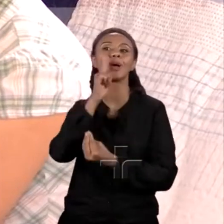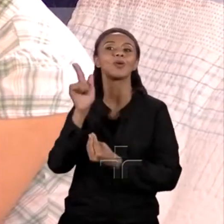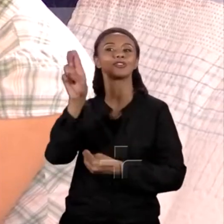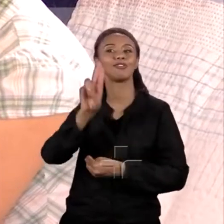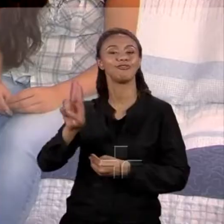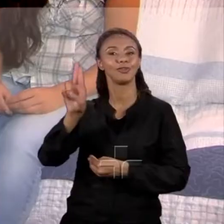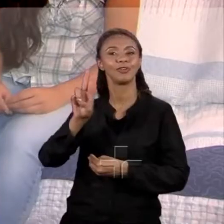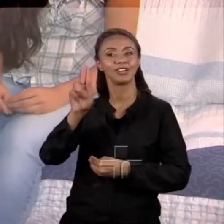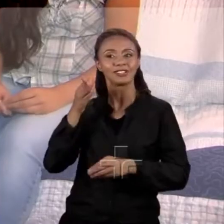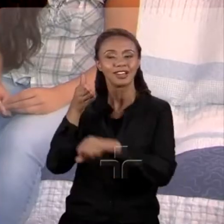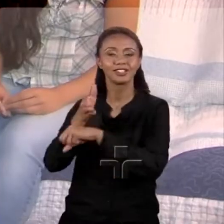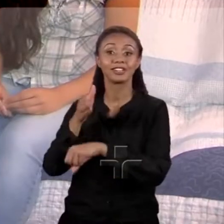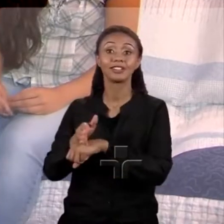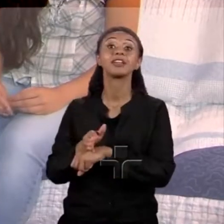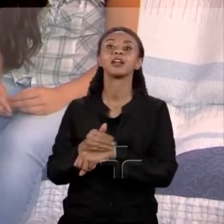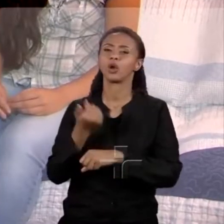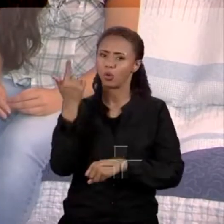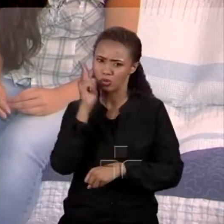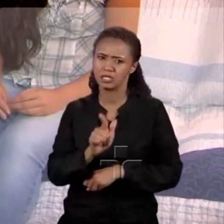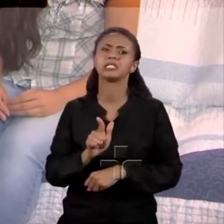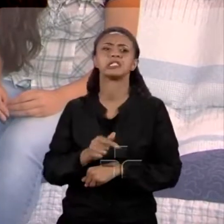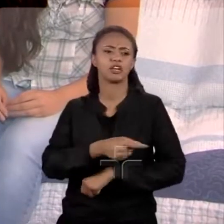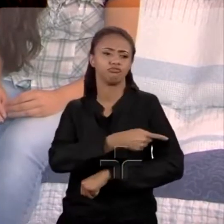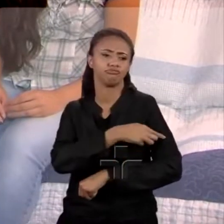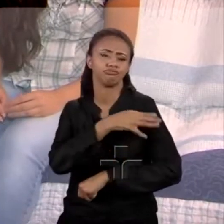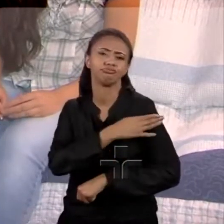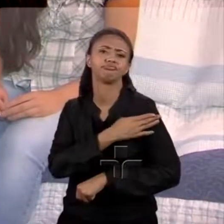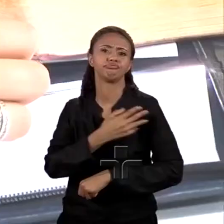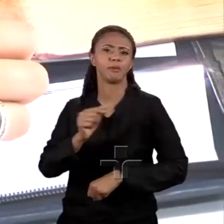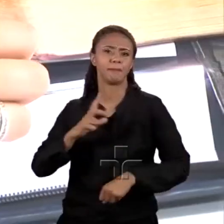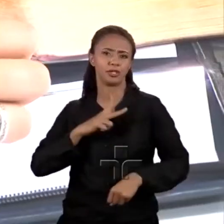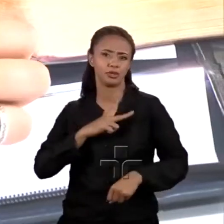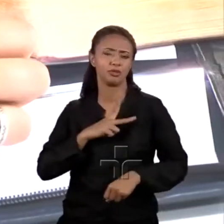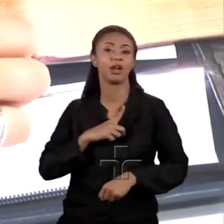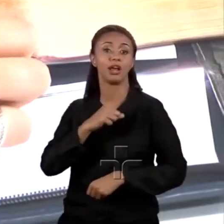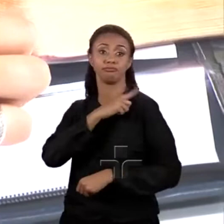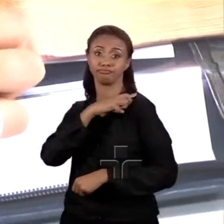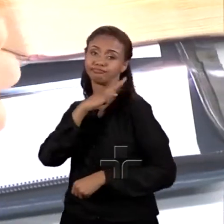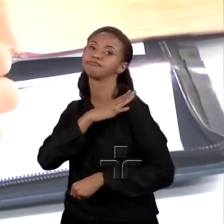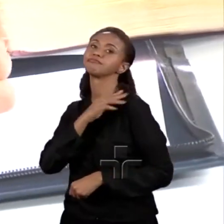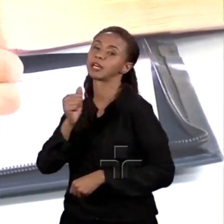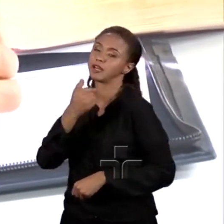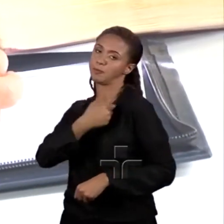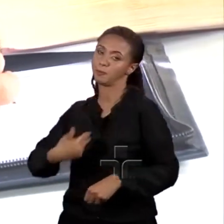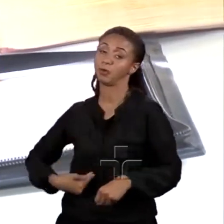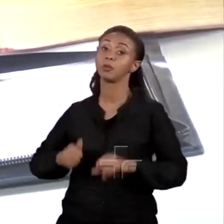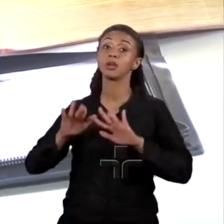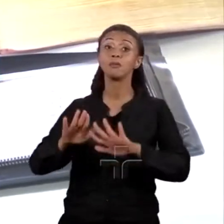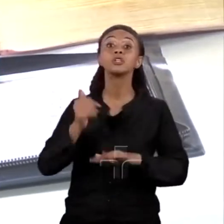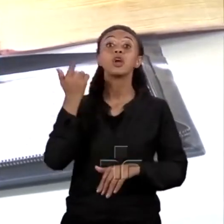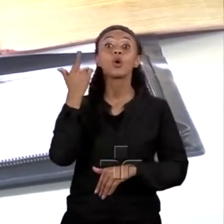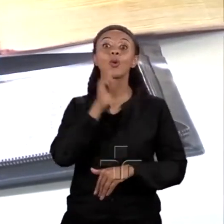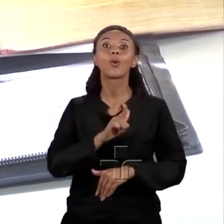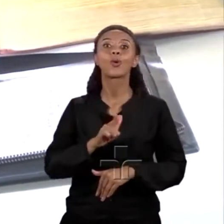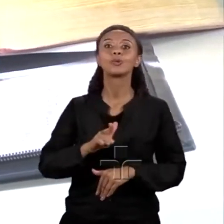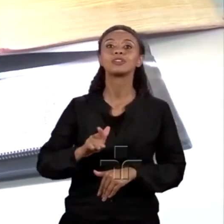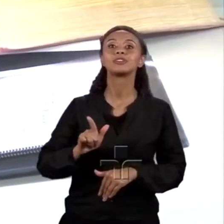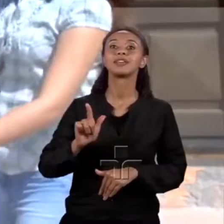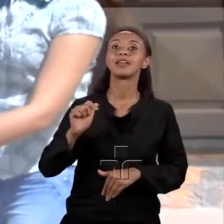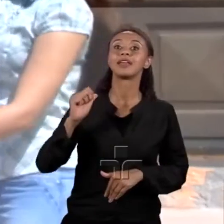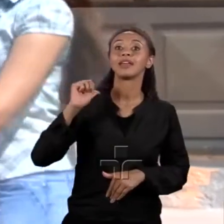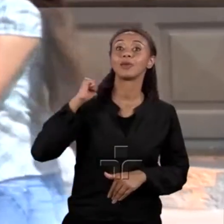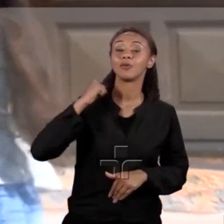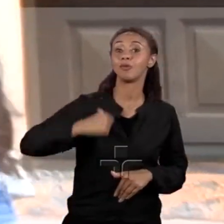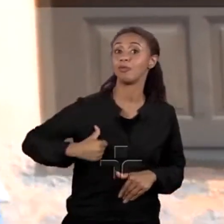estudante fez o ensino fundamental em escola particular, o médio na rede pública. A dedicação dela garantiu três anos de bolsas de estudos em um